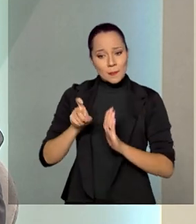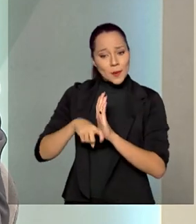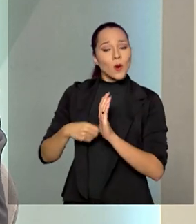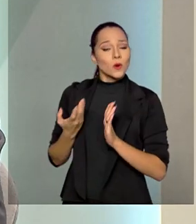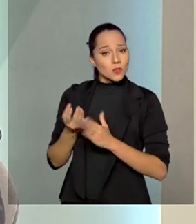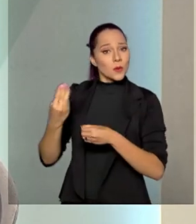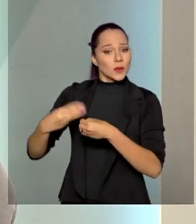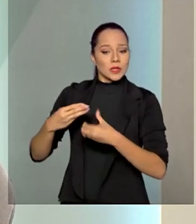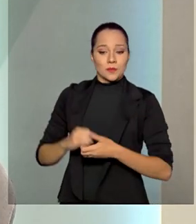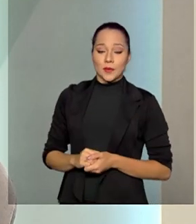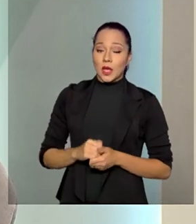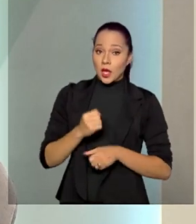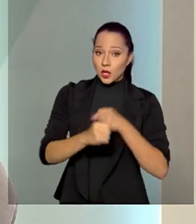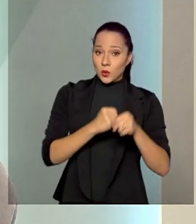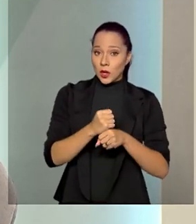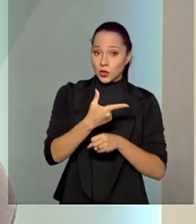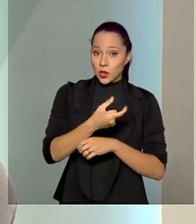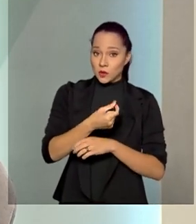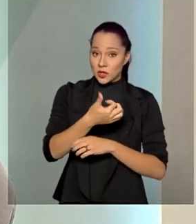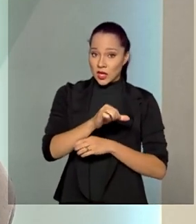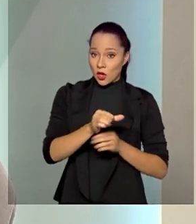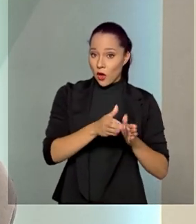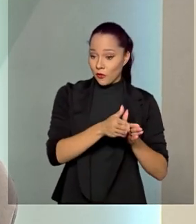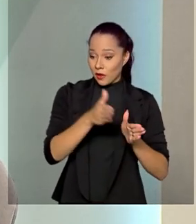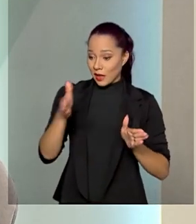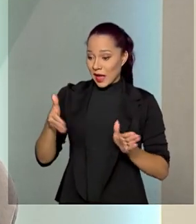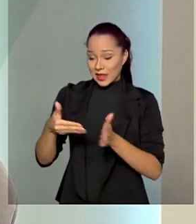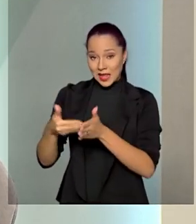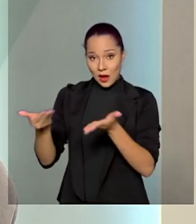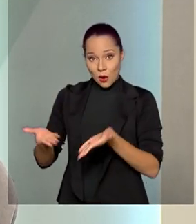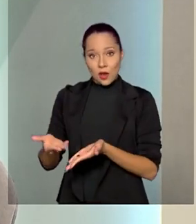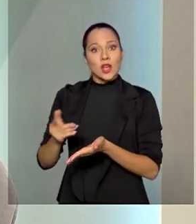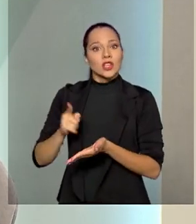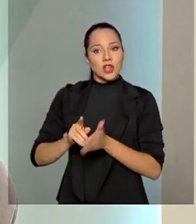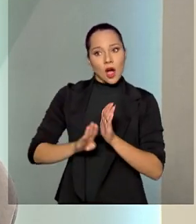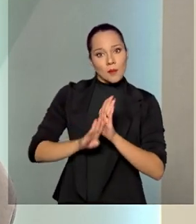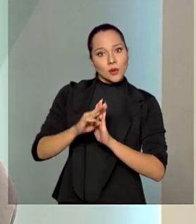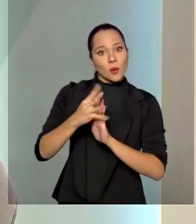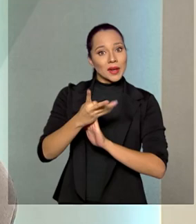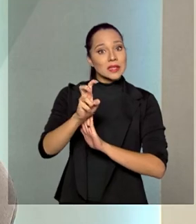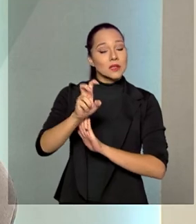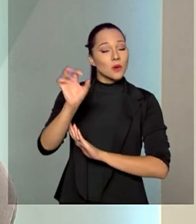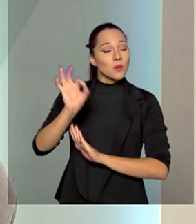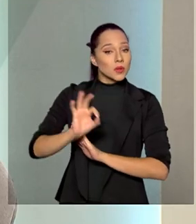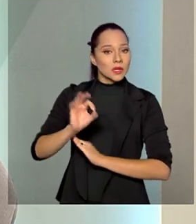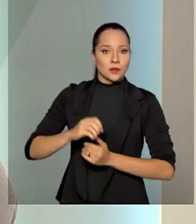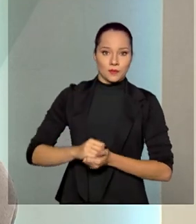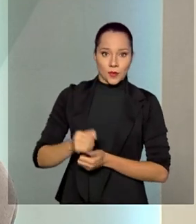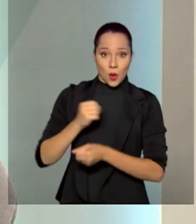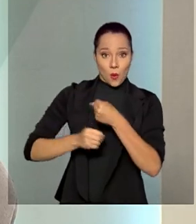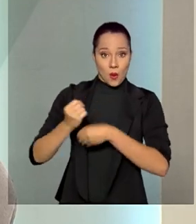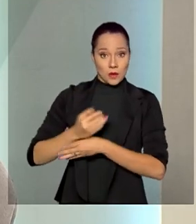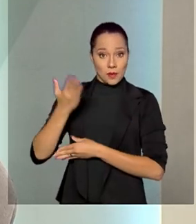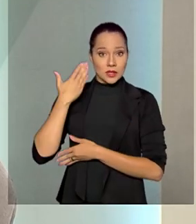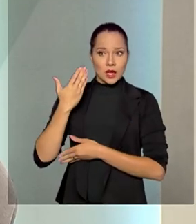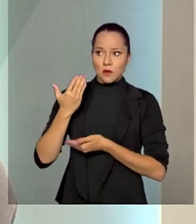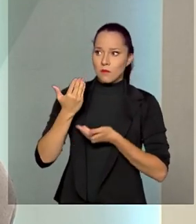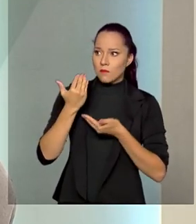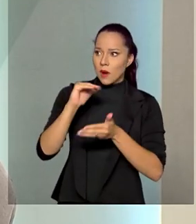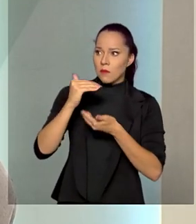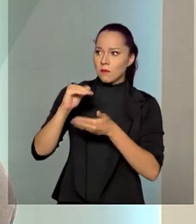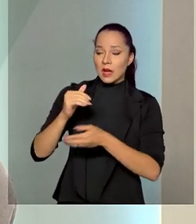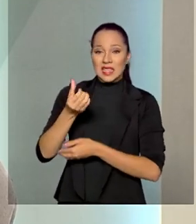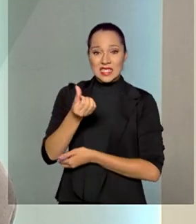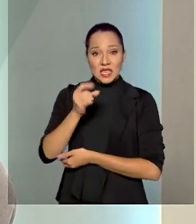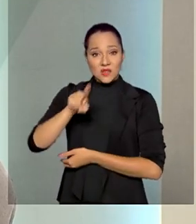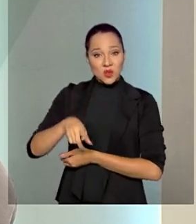2019 para cá, já cresceu 45%. Ano passado foram distribuídos 6,5